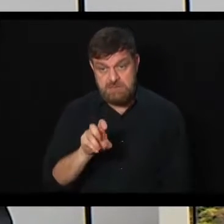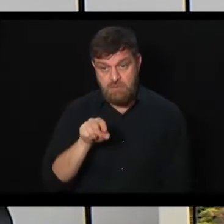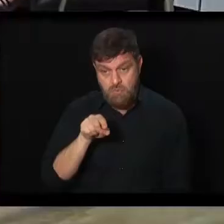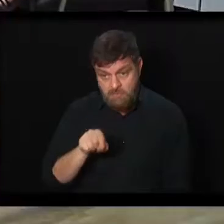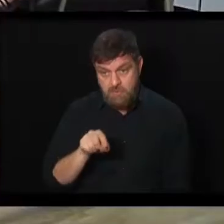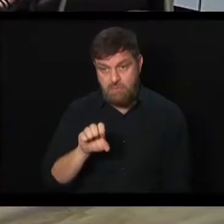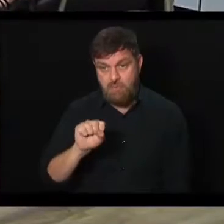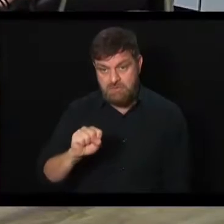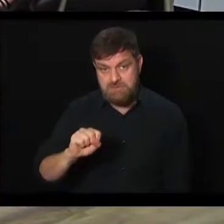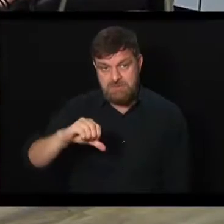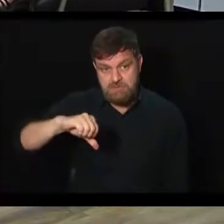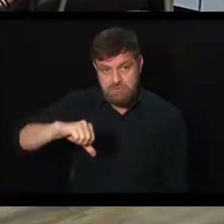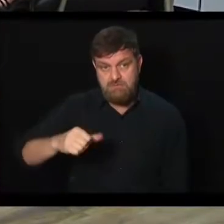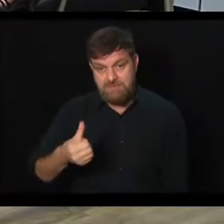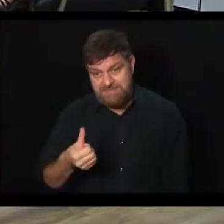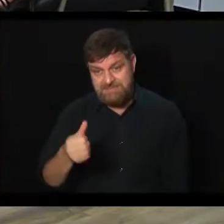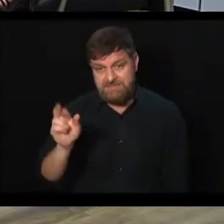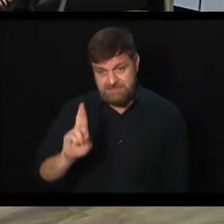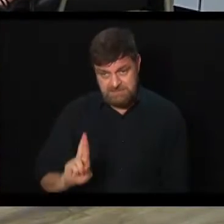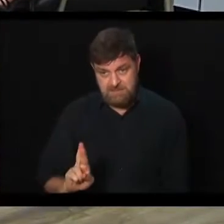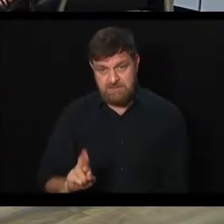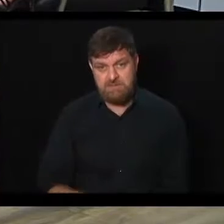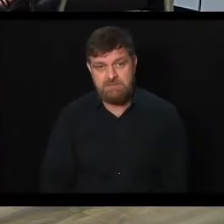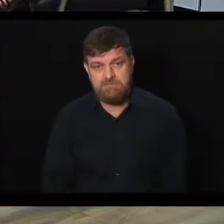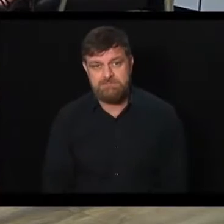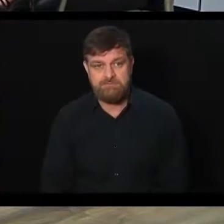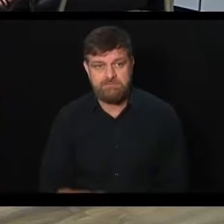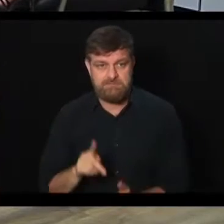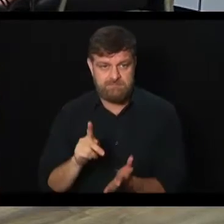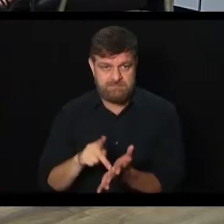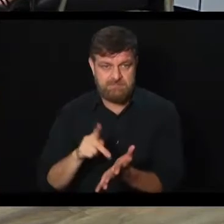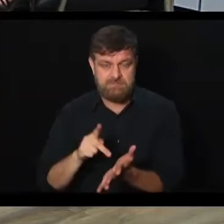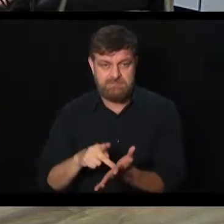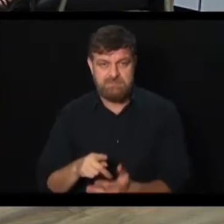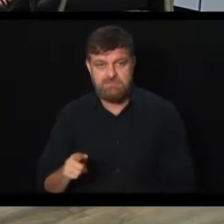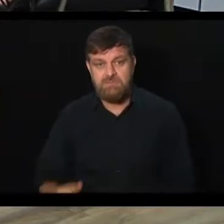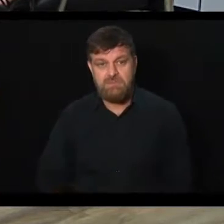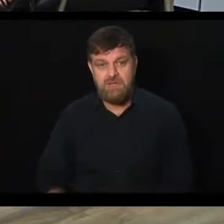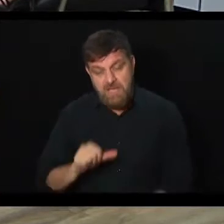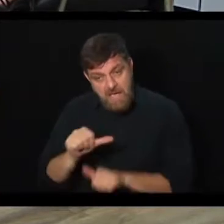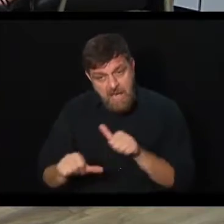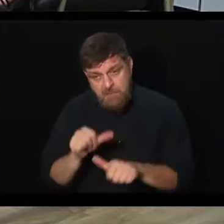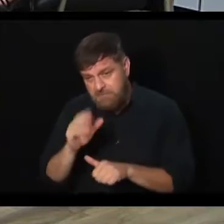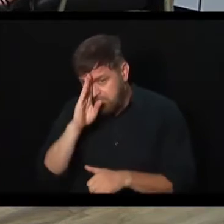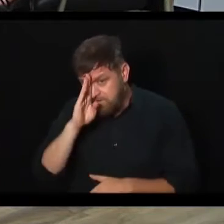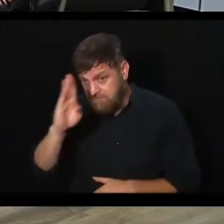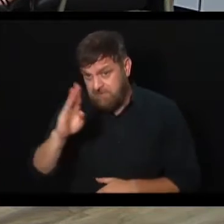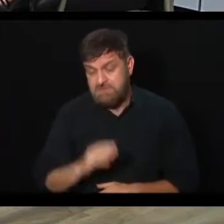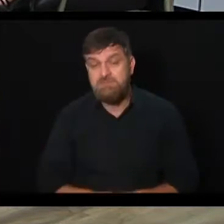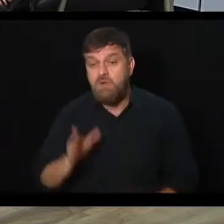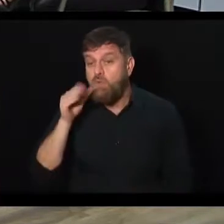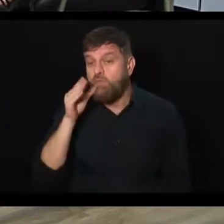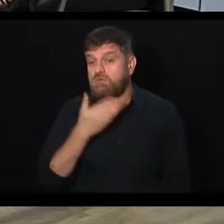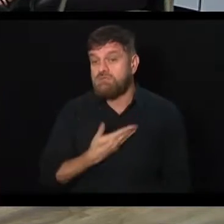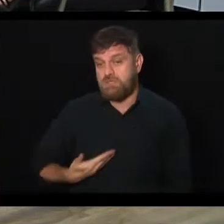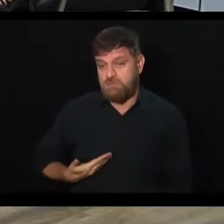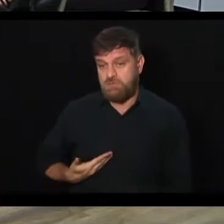mais, 5 salários mínimos, isso. Essa, na verdade, é a principal mudança estrutural para o funcionalismo público, tá.